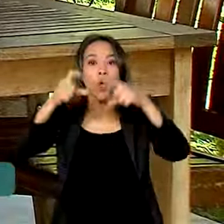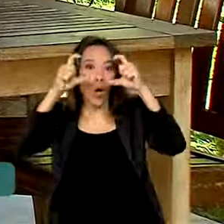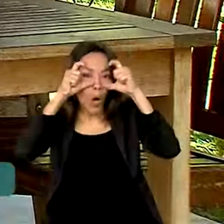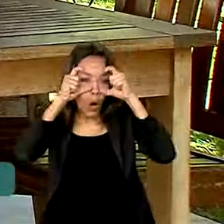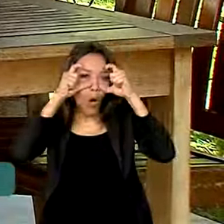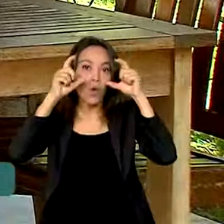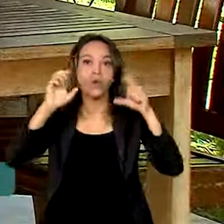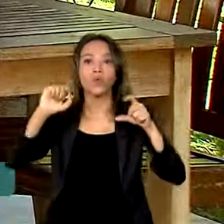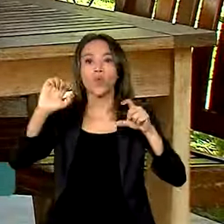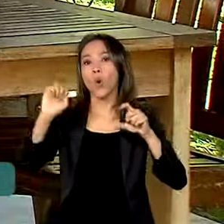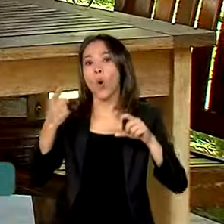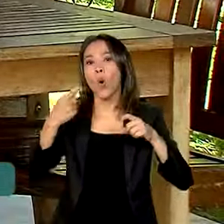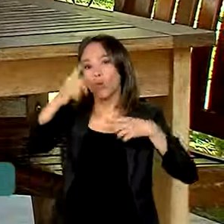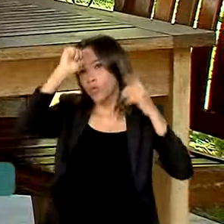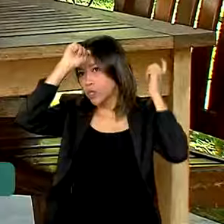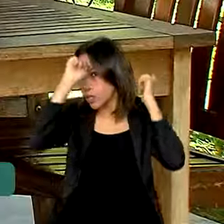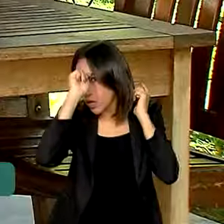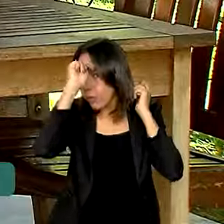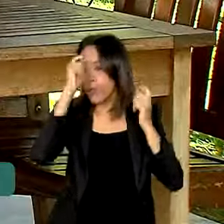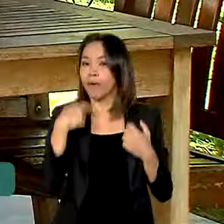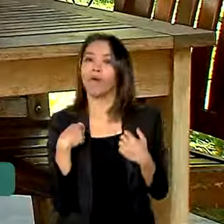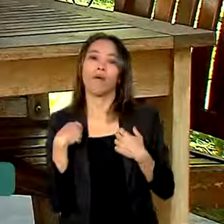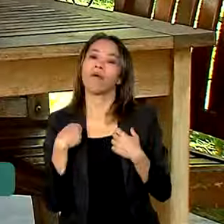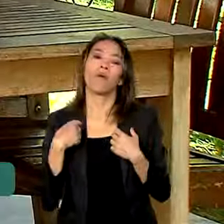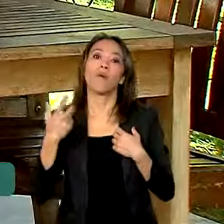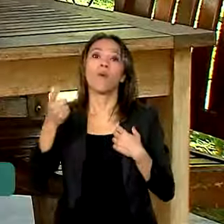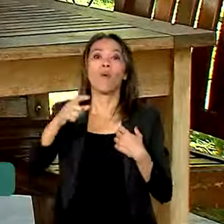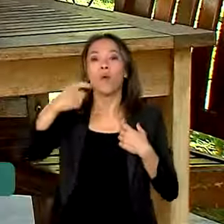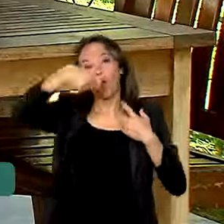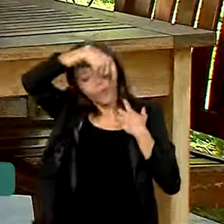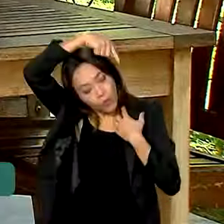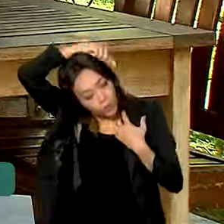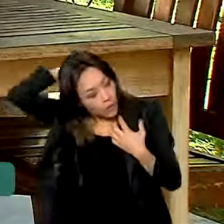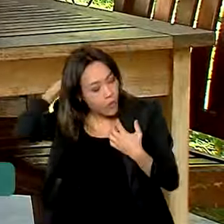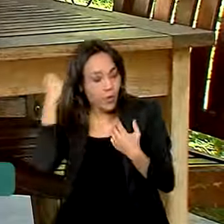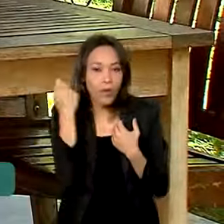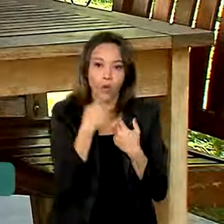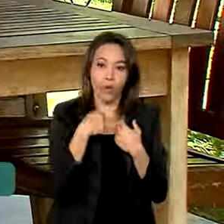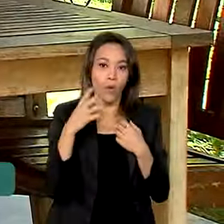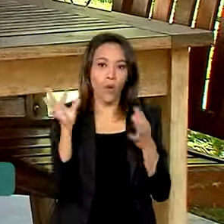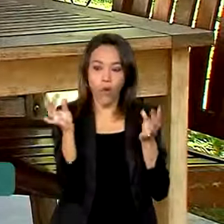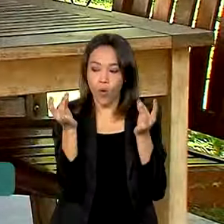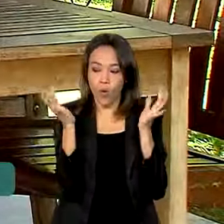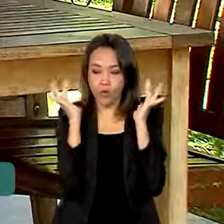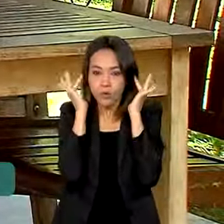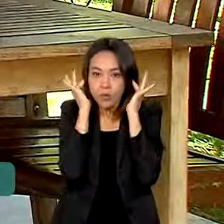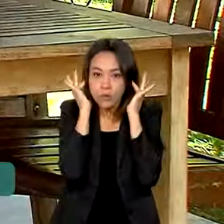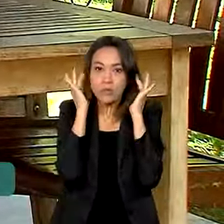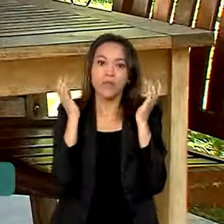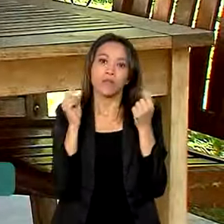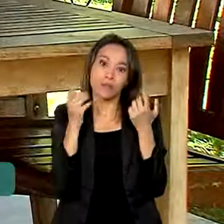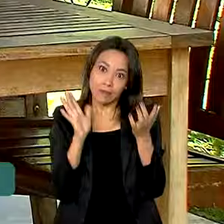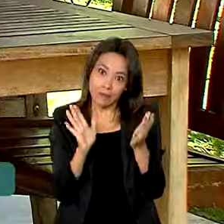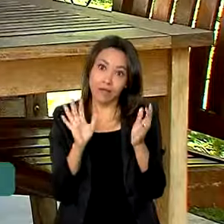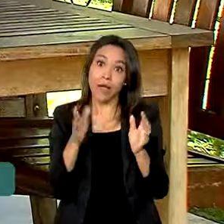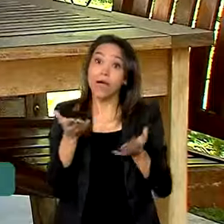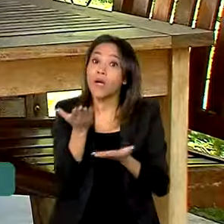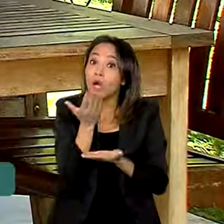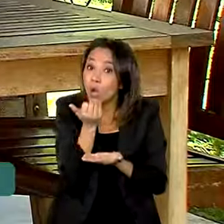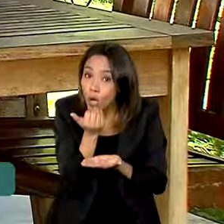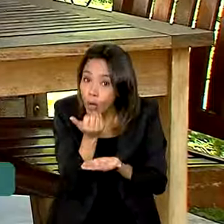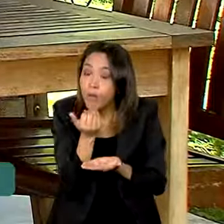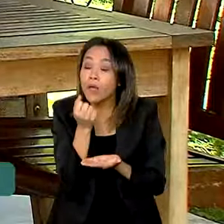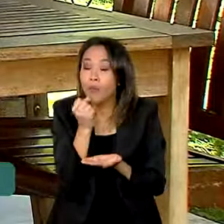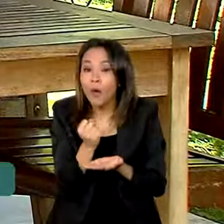ou de acessórios como chapéu, boné, gorro ou protetores de ouvido. E quanto à alimentação, é